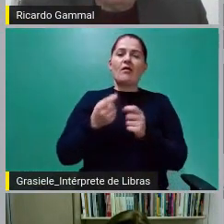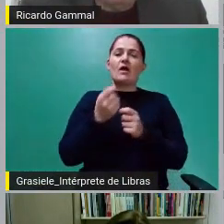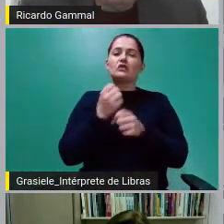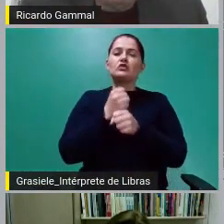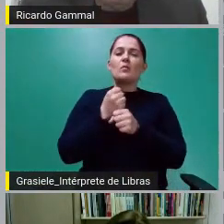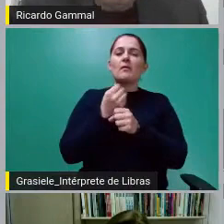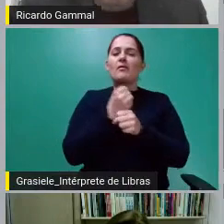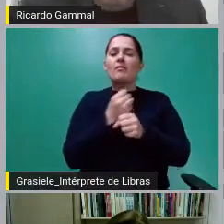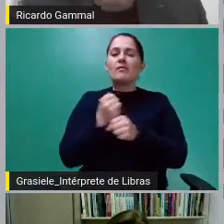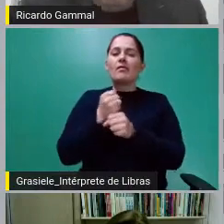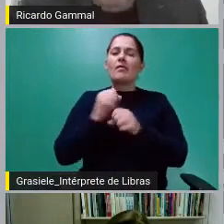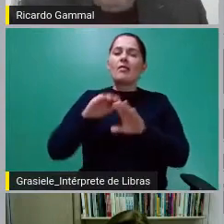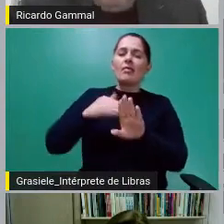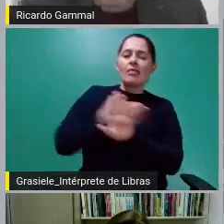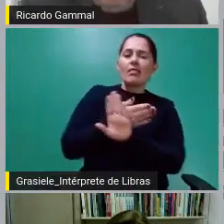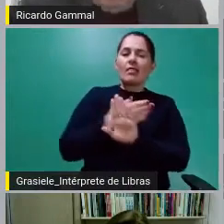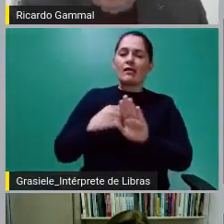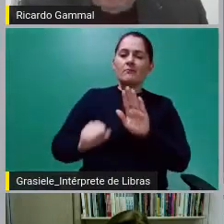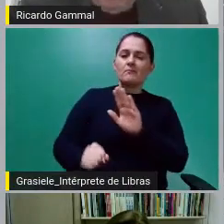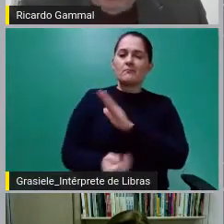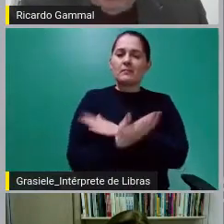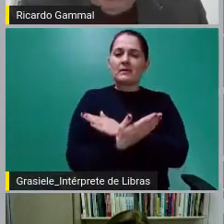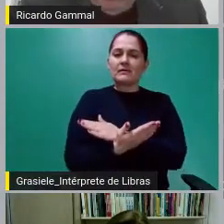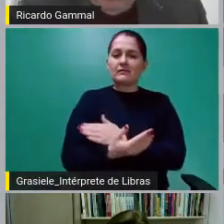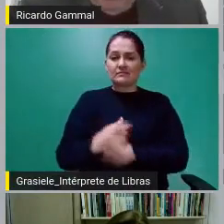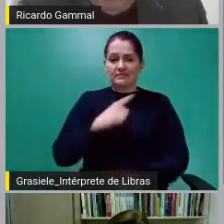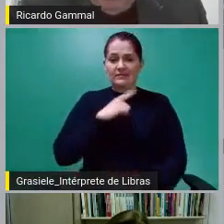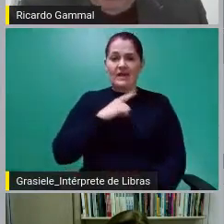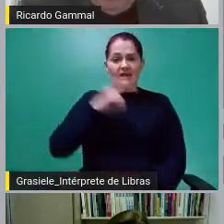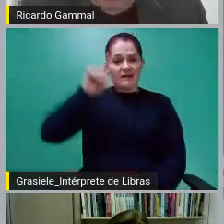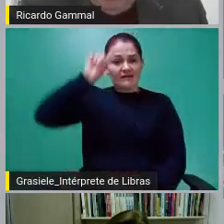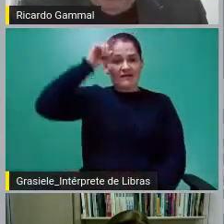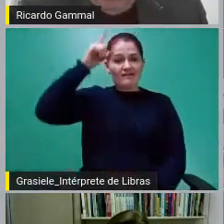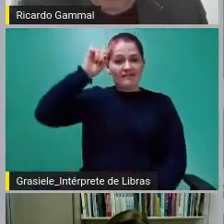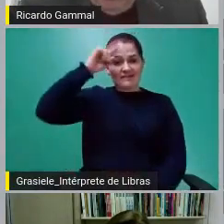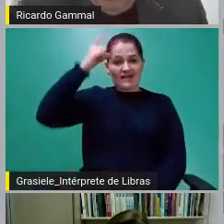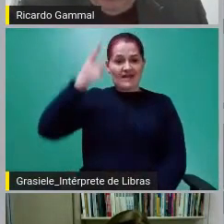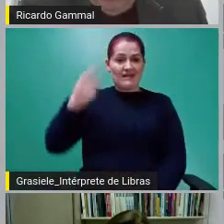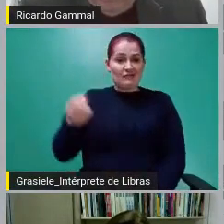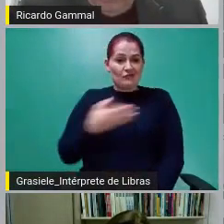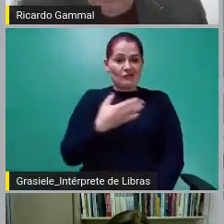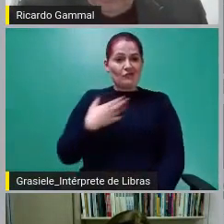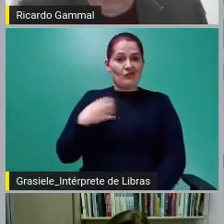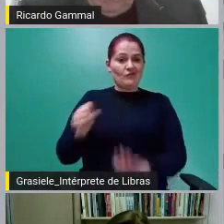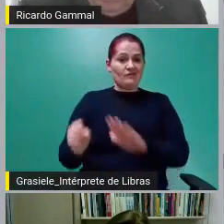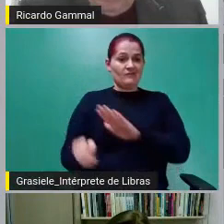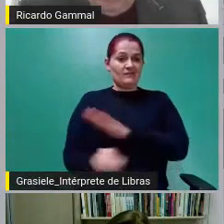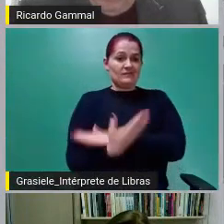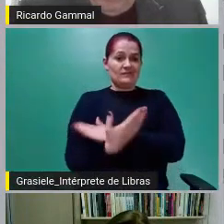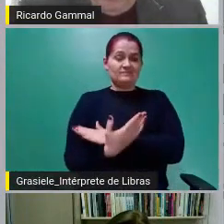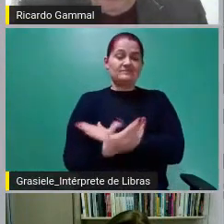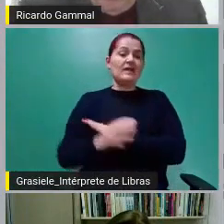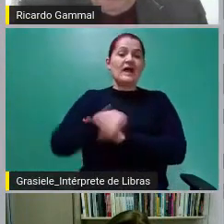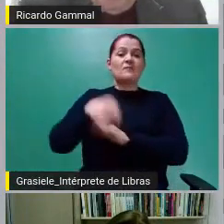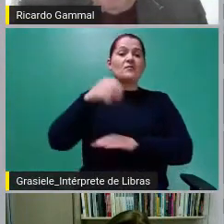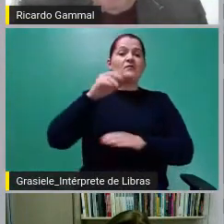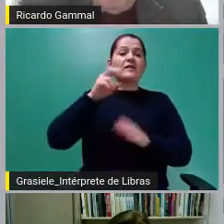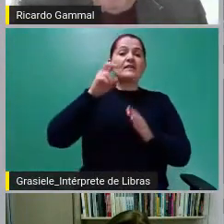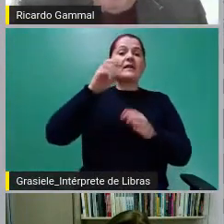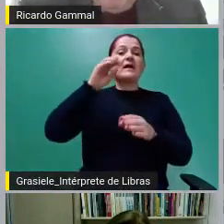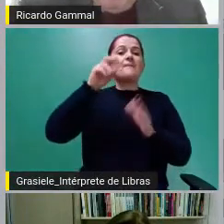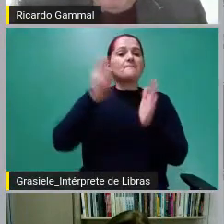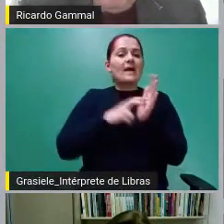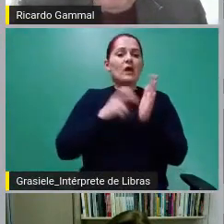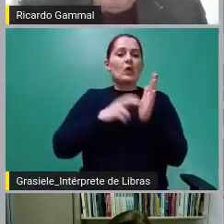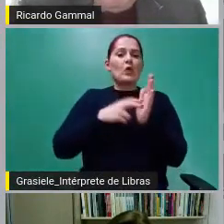vazamento aí acontece durante o percurso pela rede bancária. Quando acabou